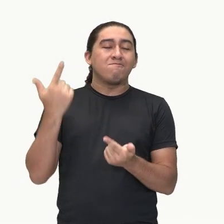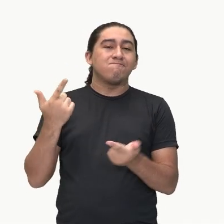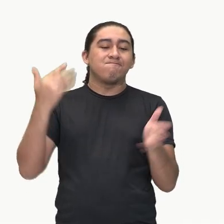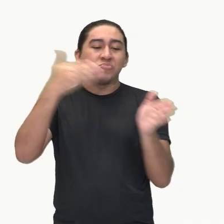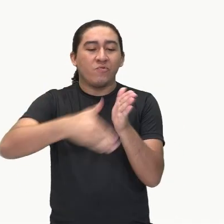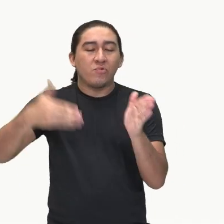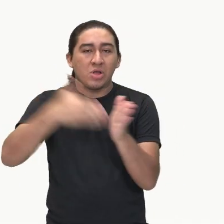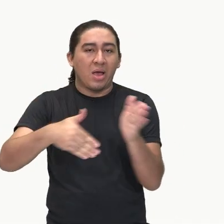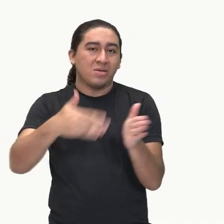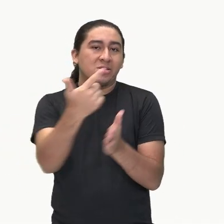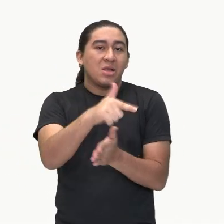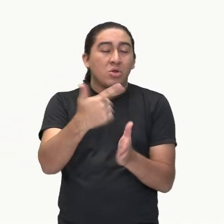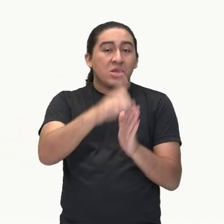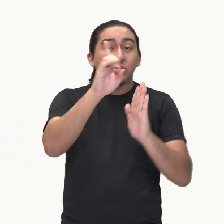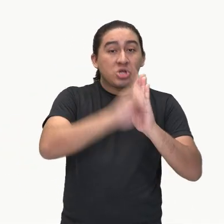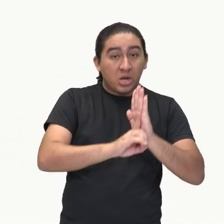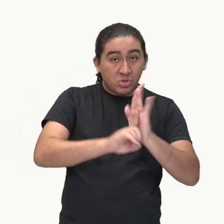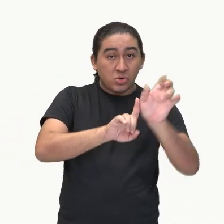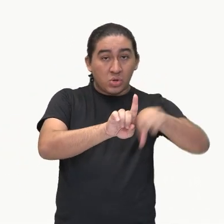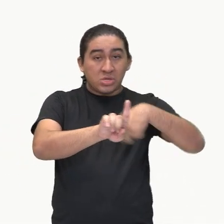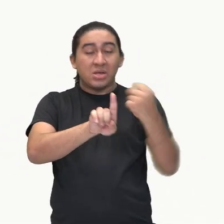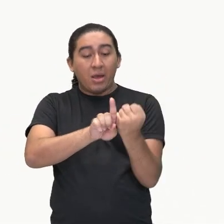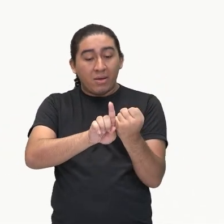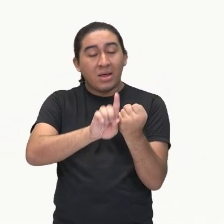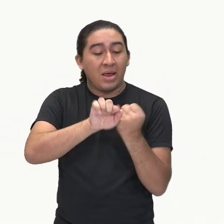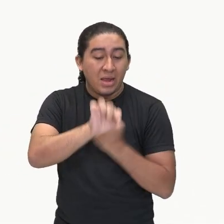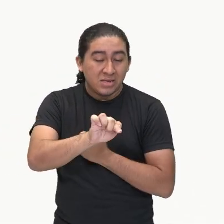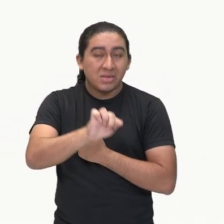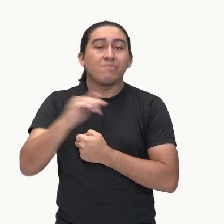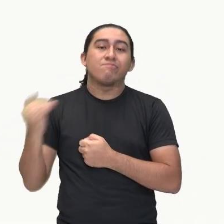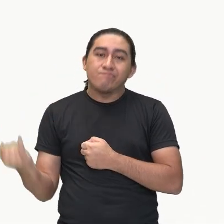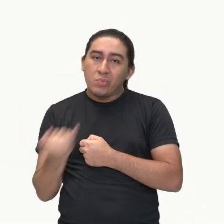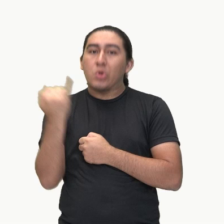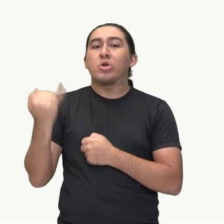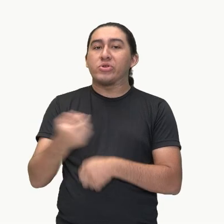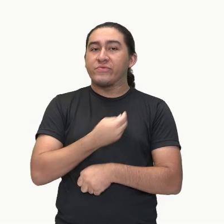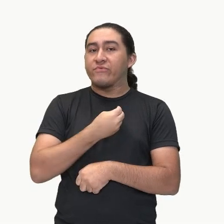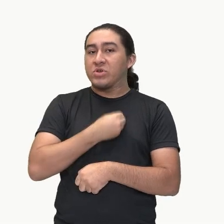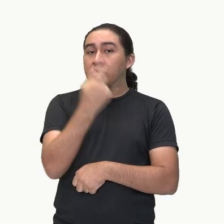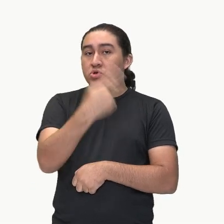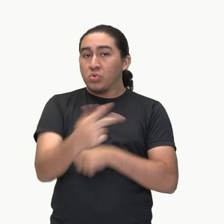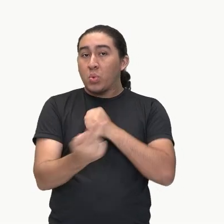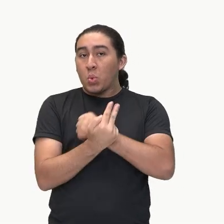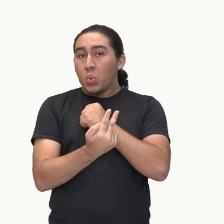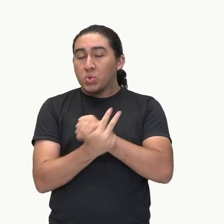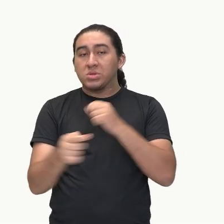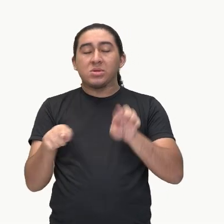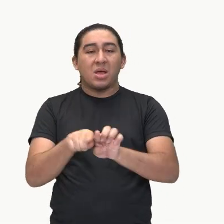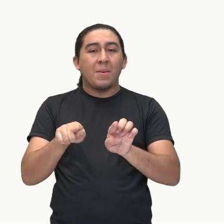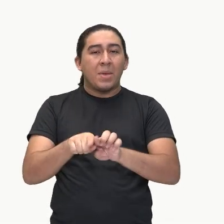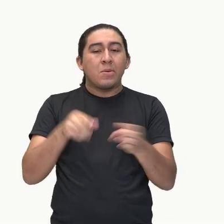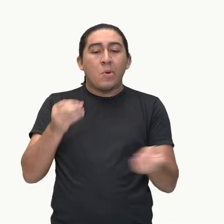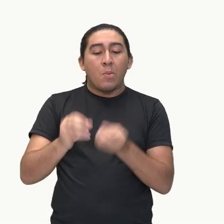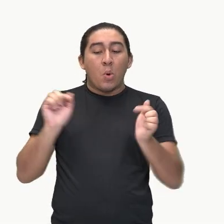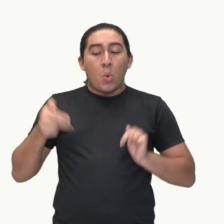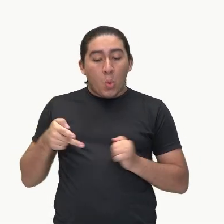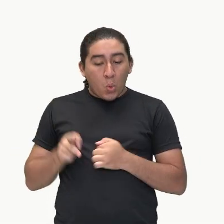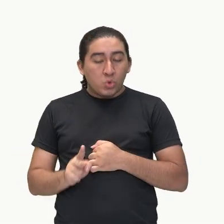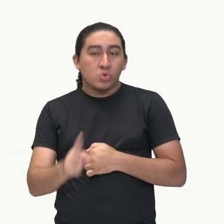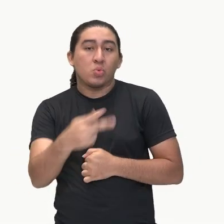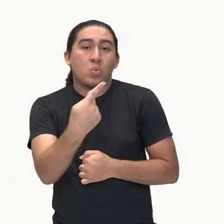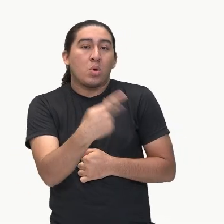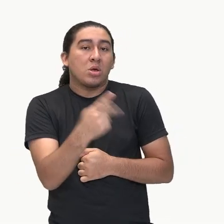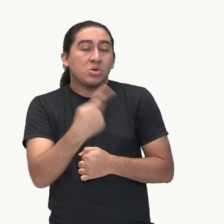direitos sociais imprecedíveis para seu bem-estar e para a perpetuação de seus